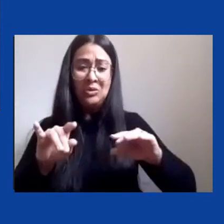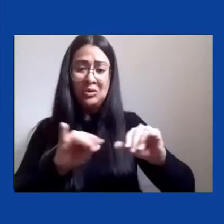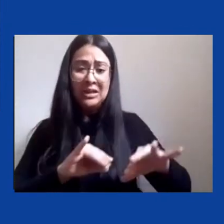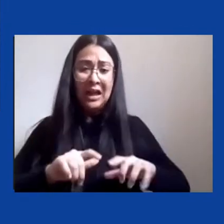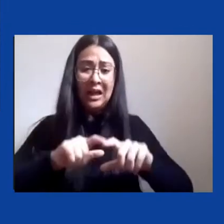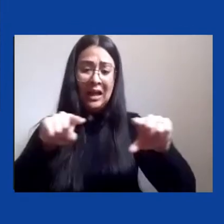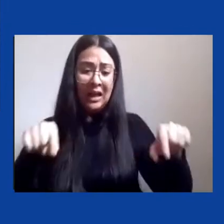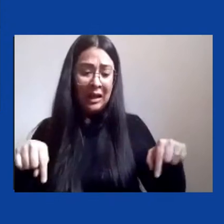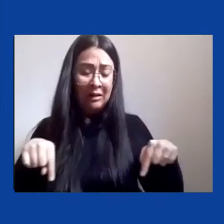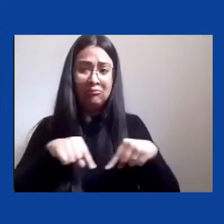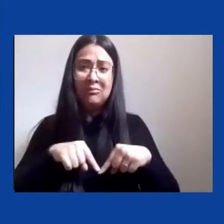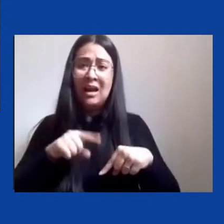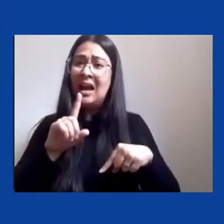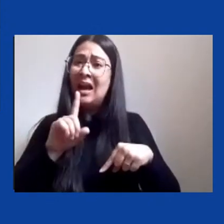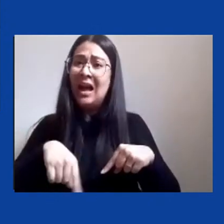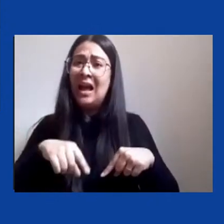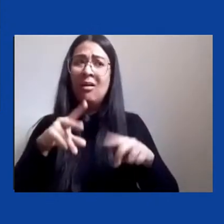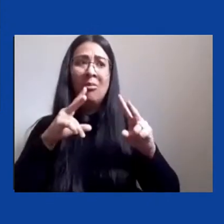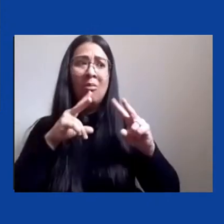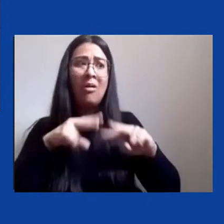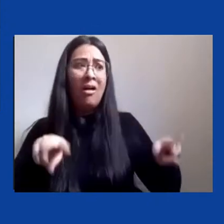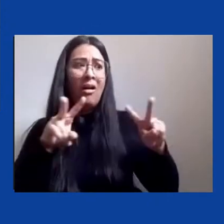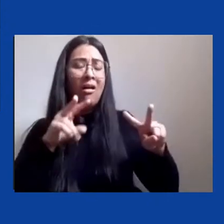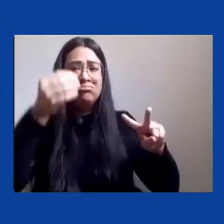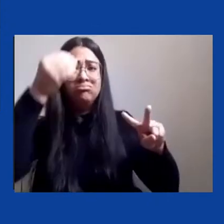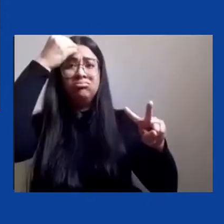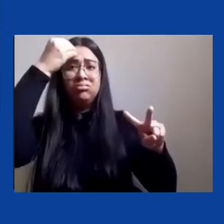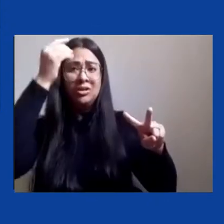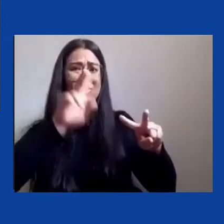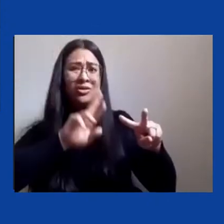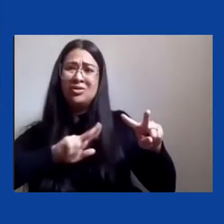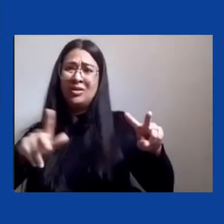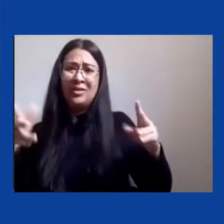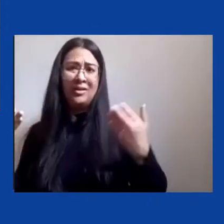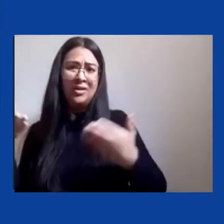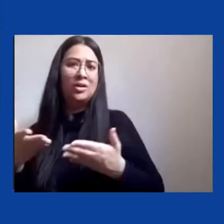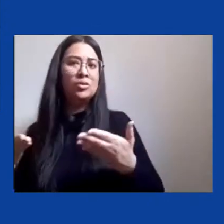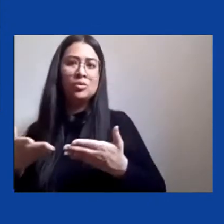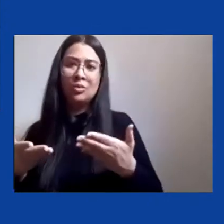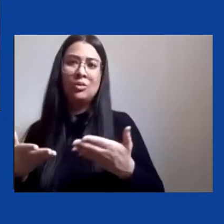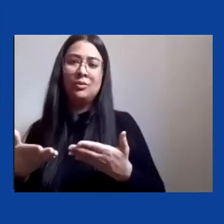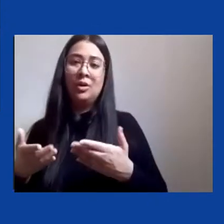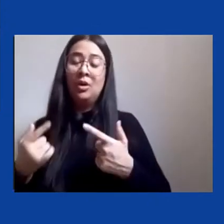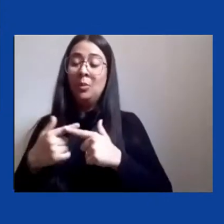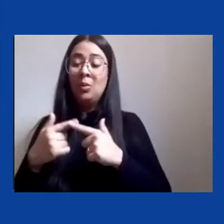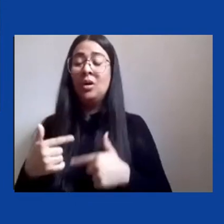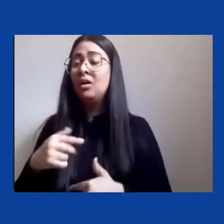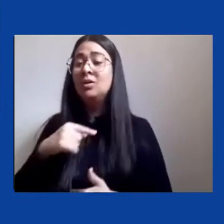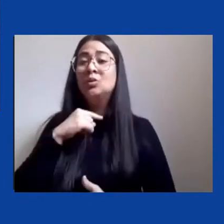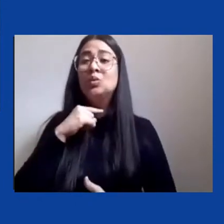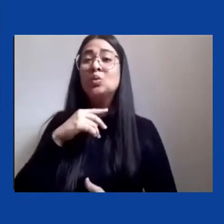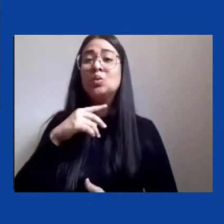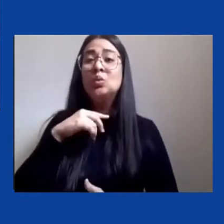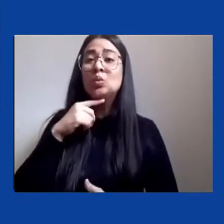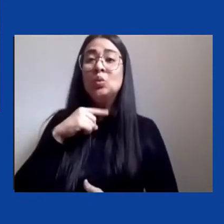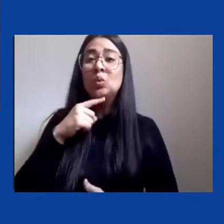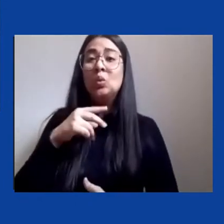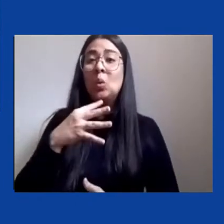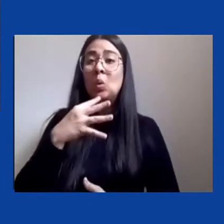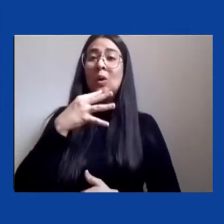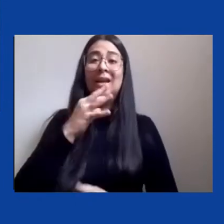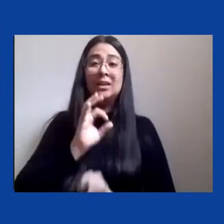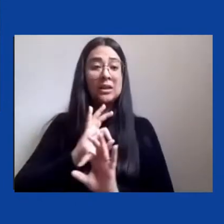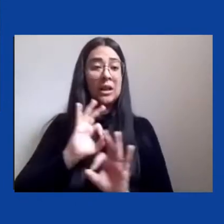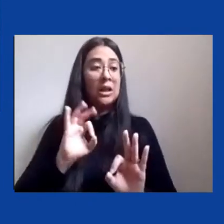hoje exatamente porque não se conhecia todos os espaços que esse território que passou a se